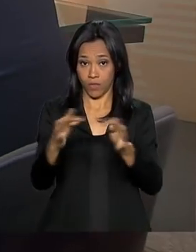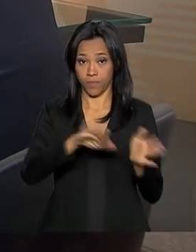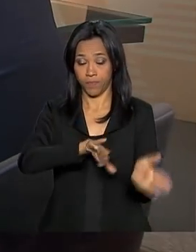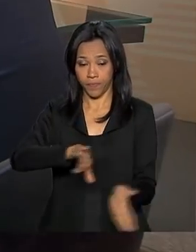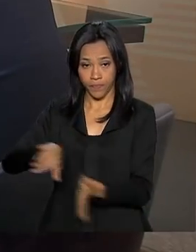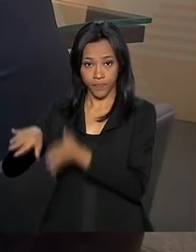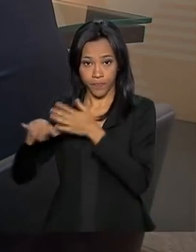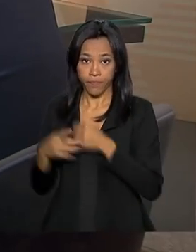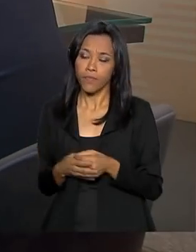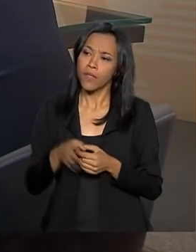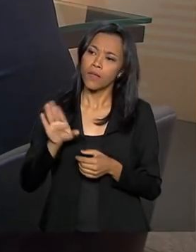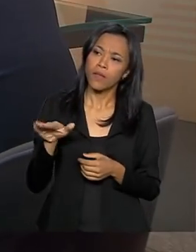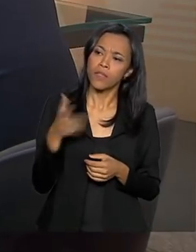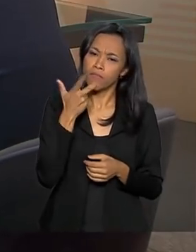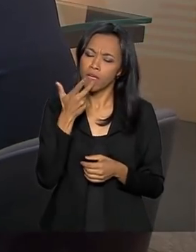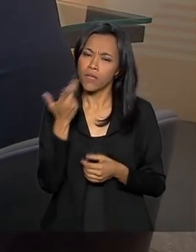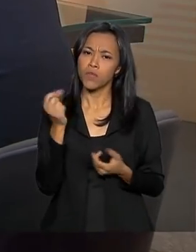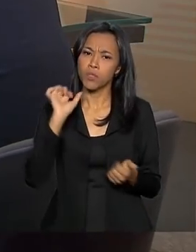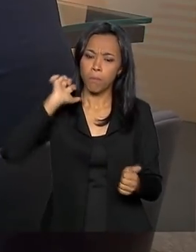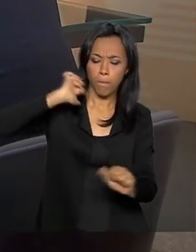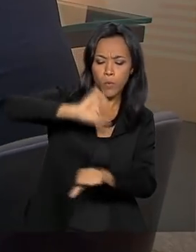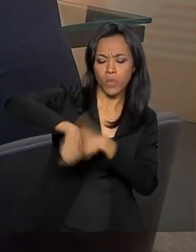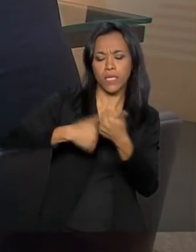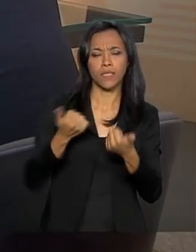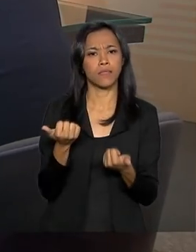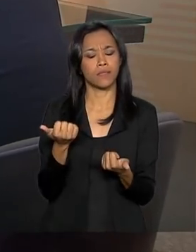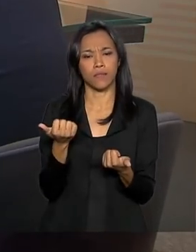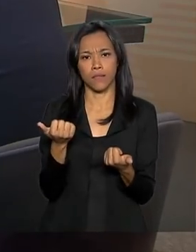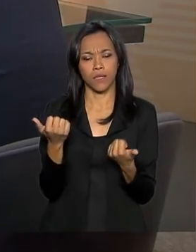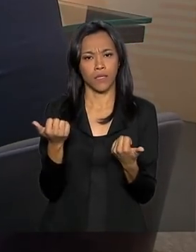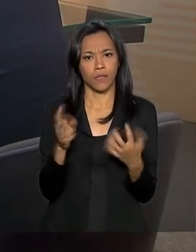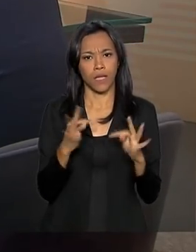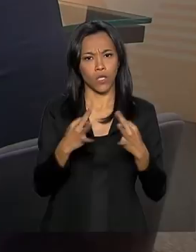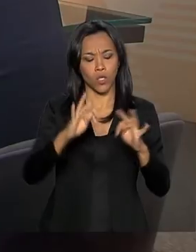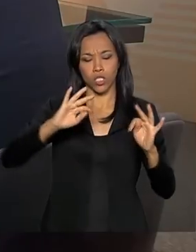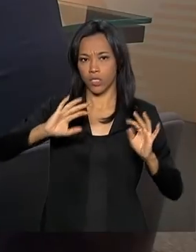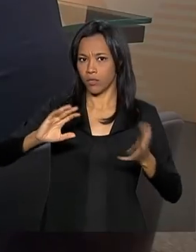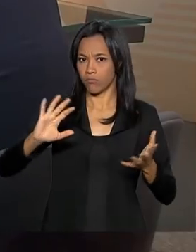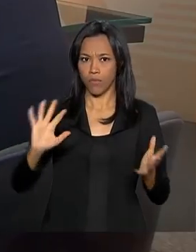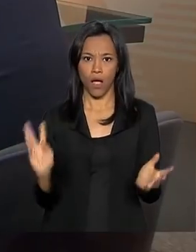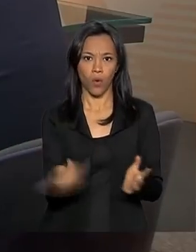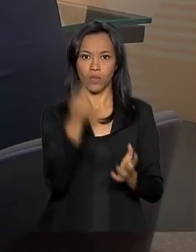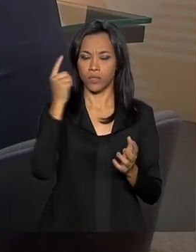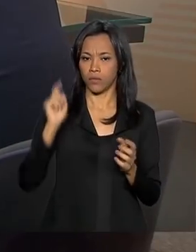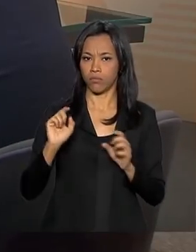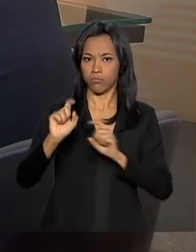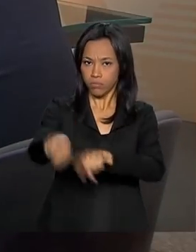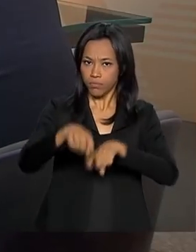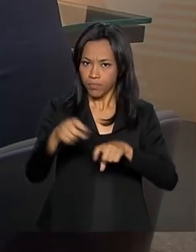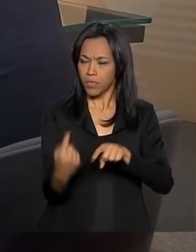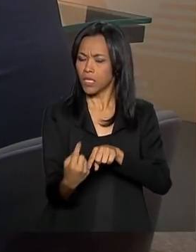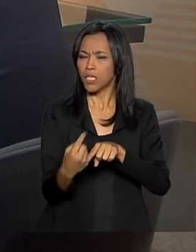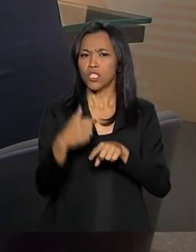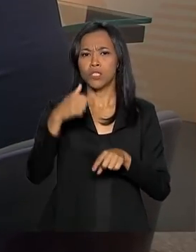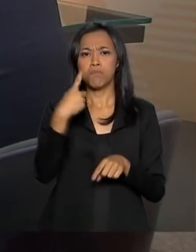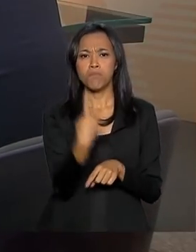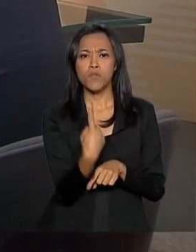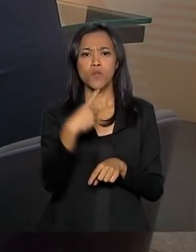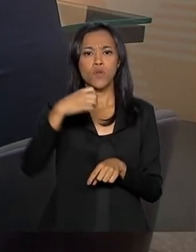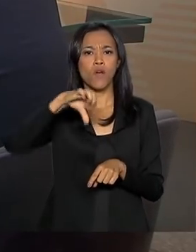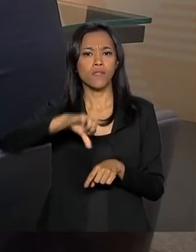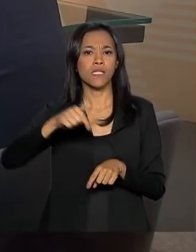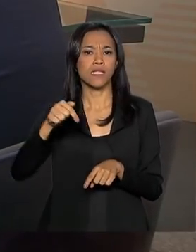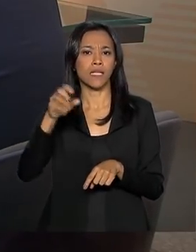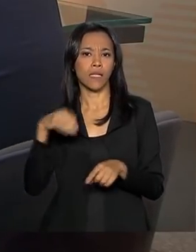aqui um pouco dessa transformação tecnológica que ocorreu no campo de 1970 para cá. Os Estados Unidos são